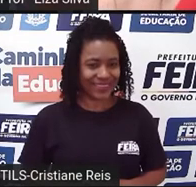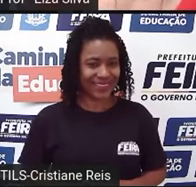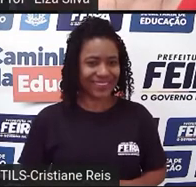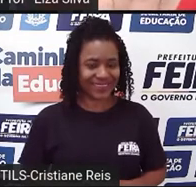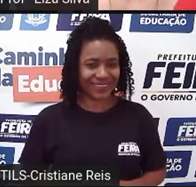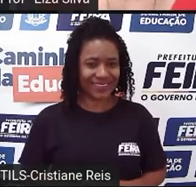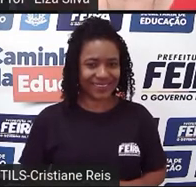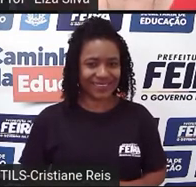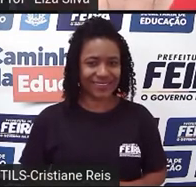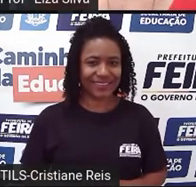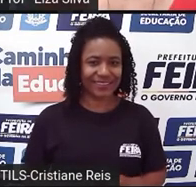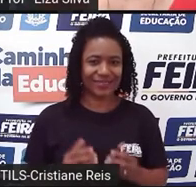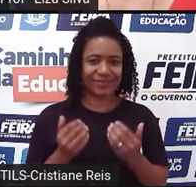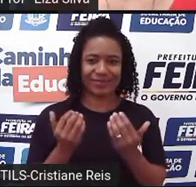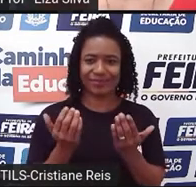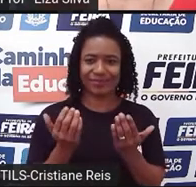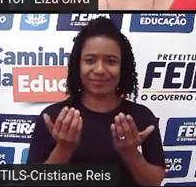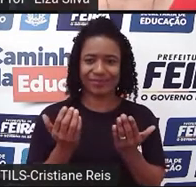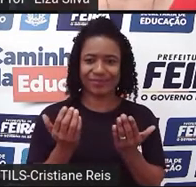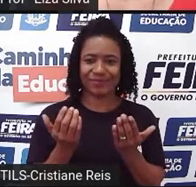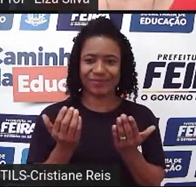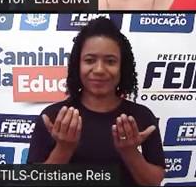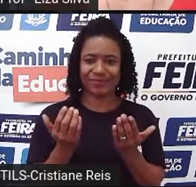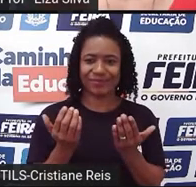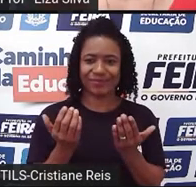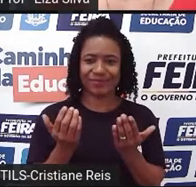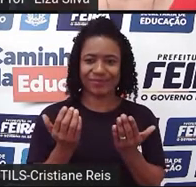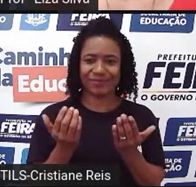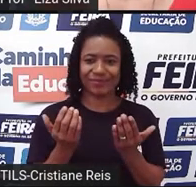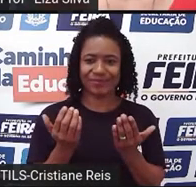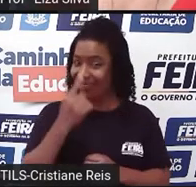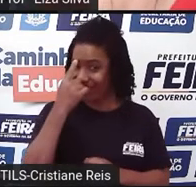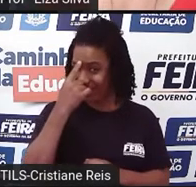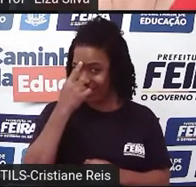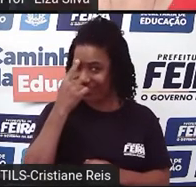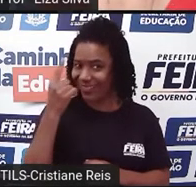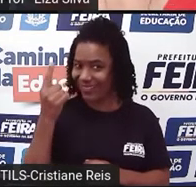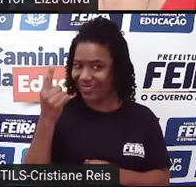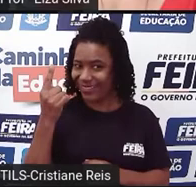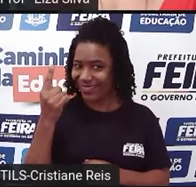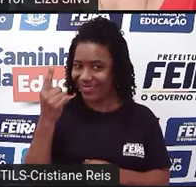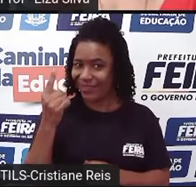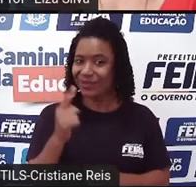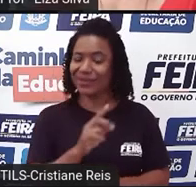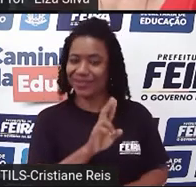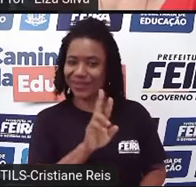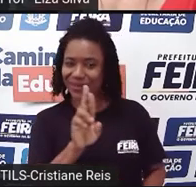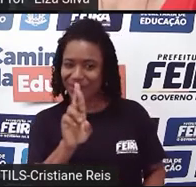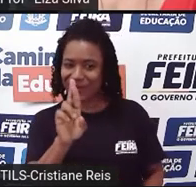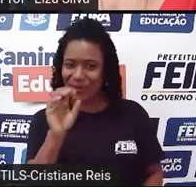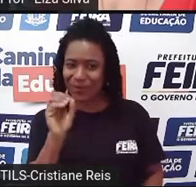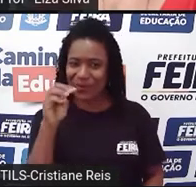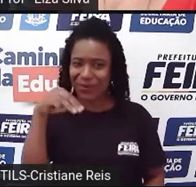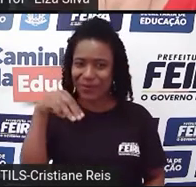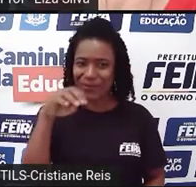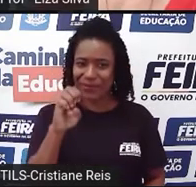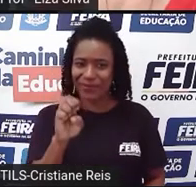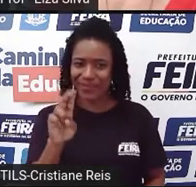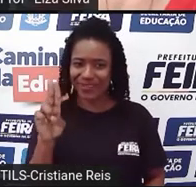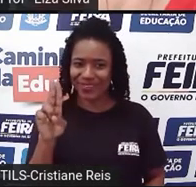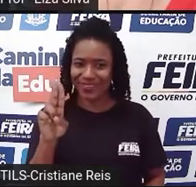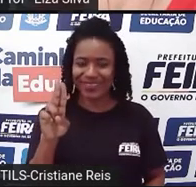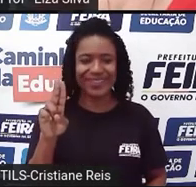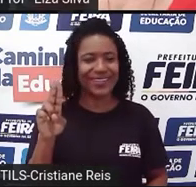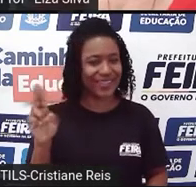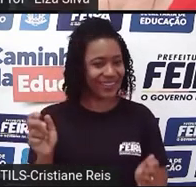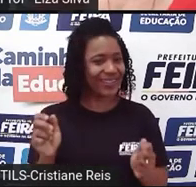Romeu e Julieta. Romeu e Julieta. Olha aqui a Julieta